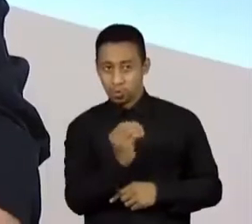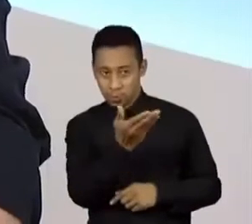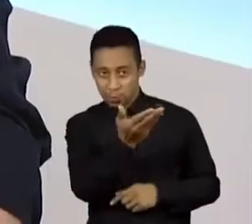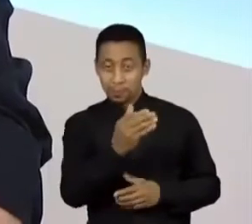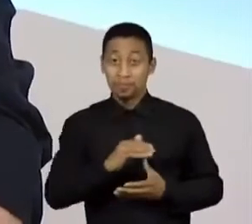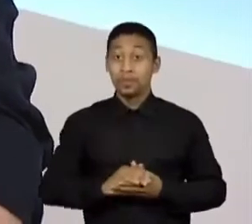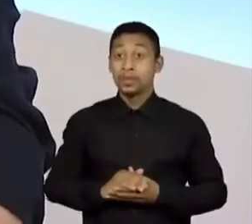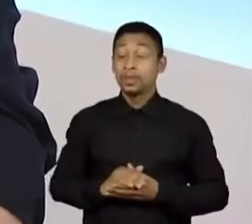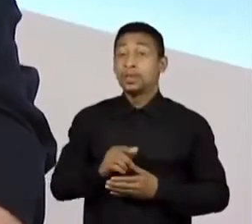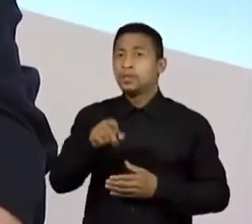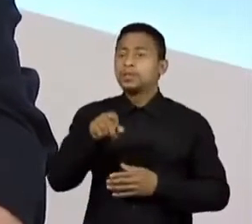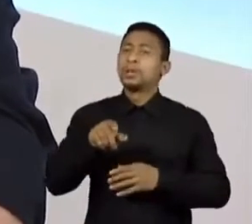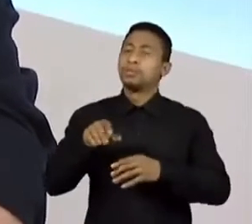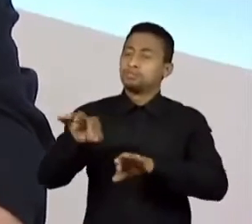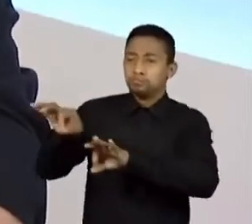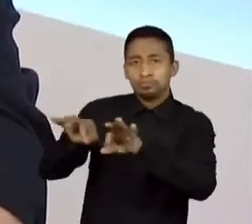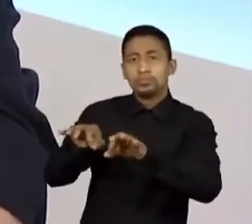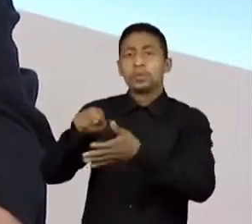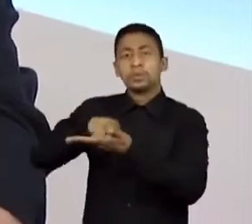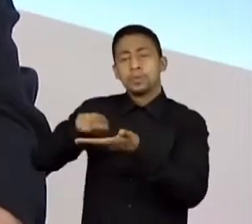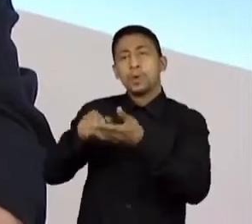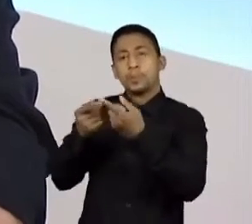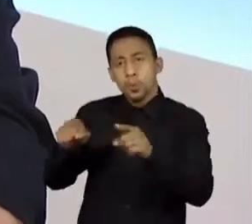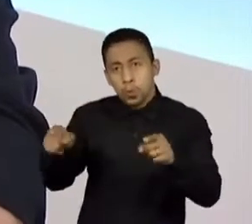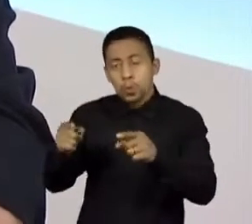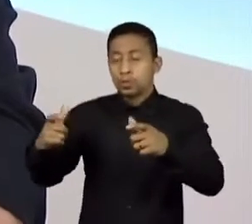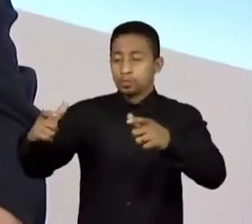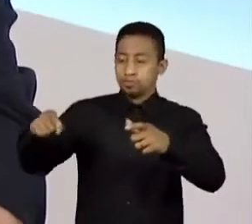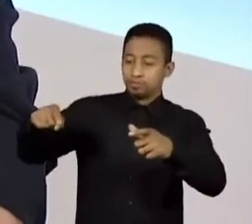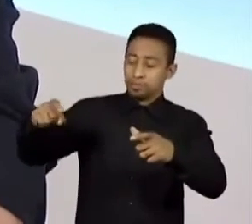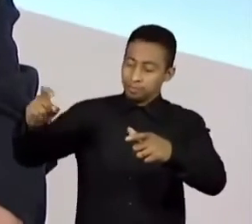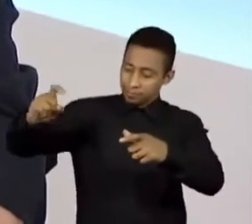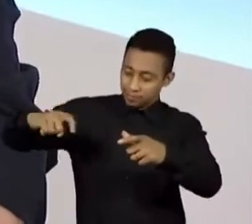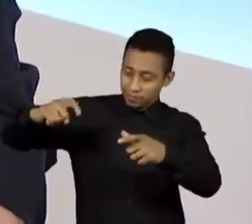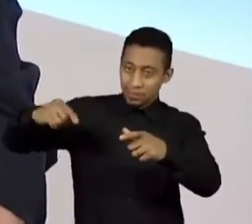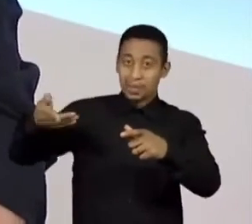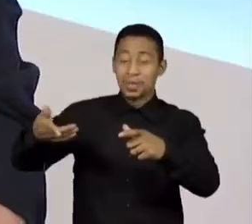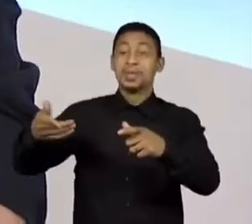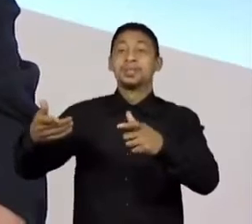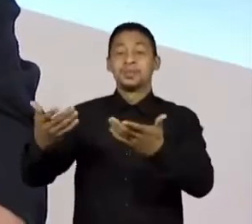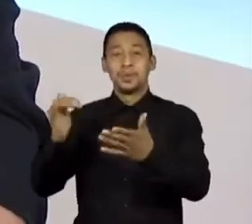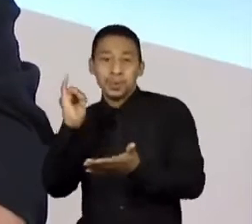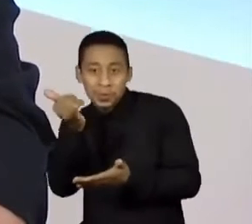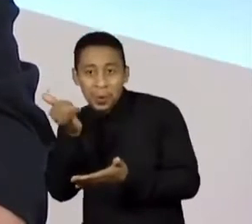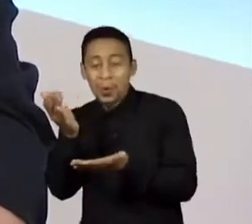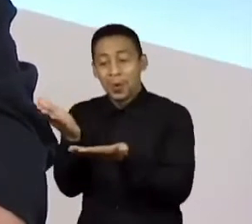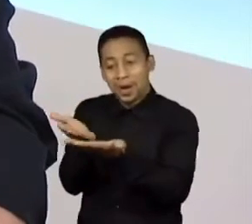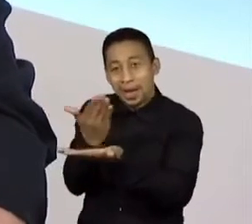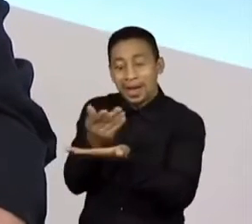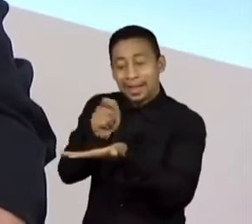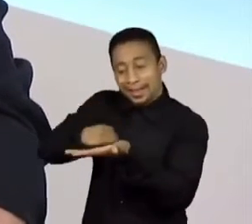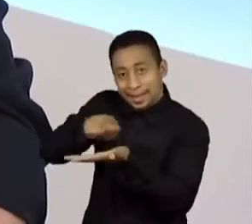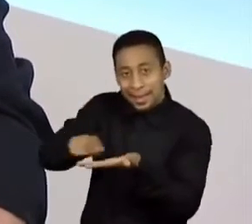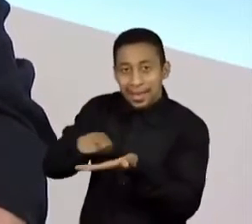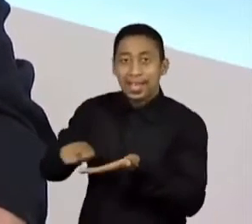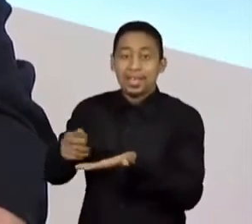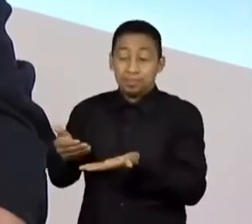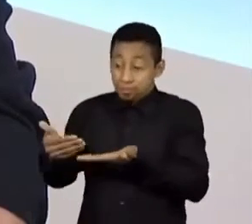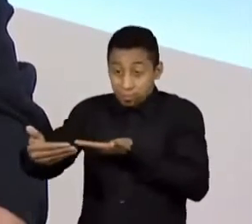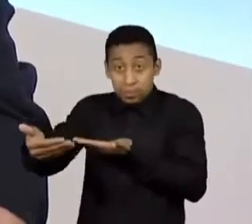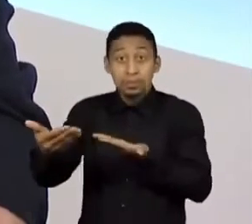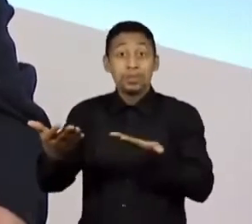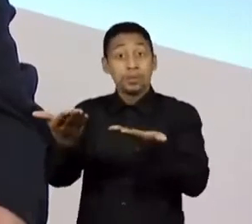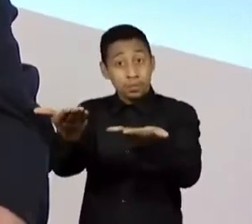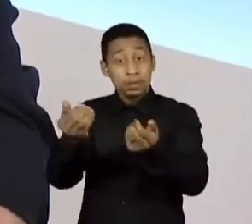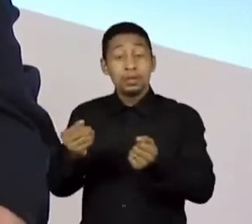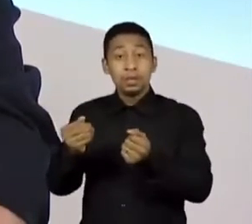Você produz muito discos, mais recentemente livros, crônicas, agora contos, então, e no entanto você